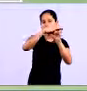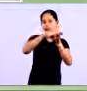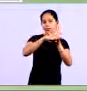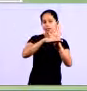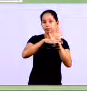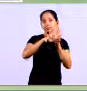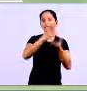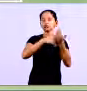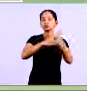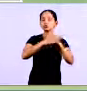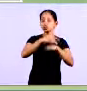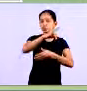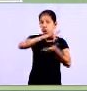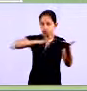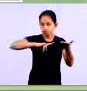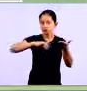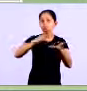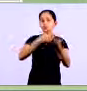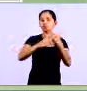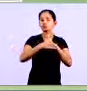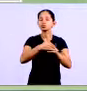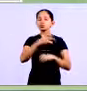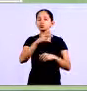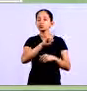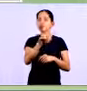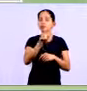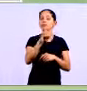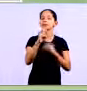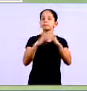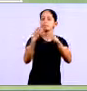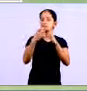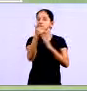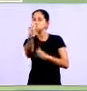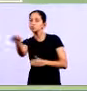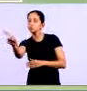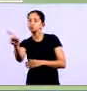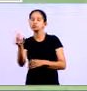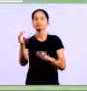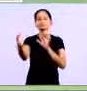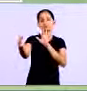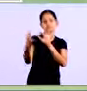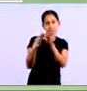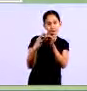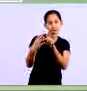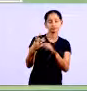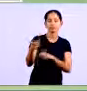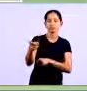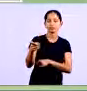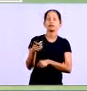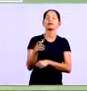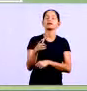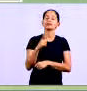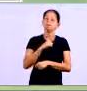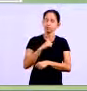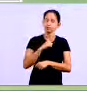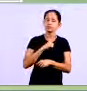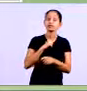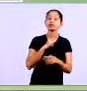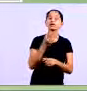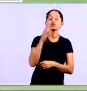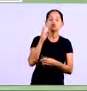número do documento, o valor, tá? Data aqui, data de lançamento. Então, tem uma data de vencimento, tá?